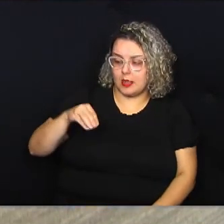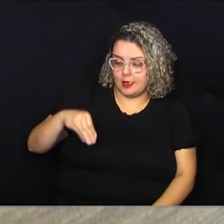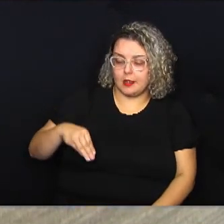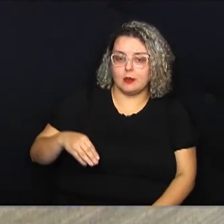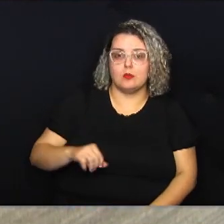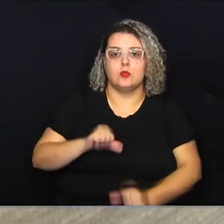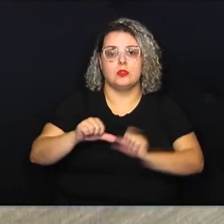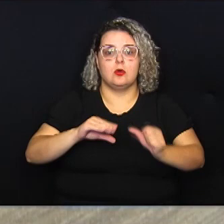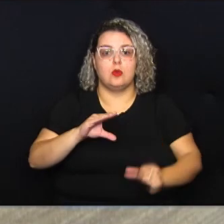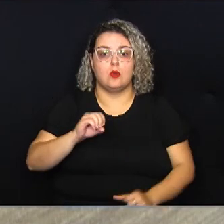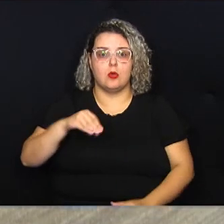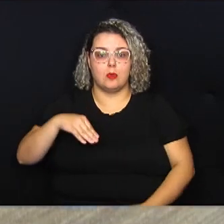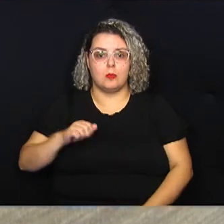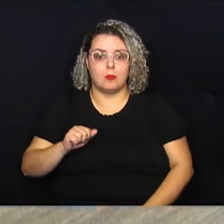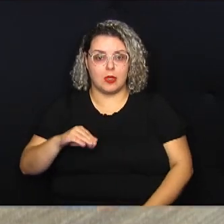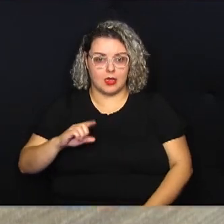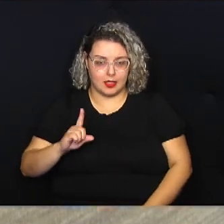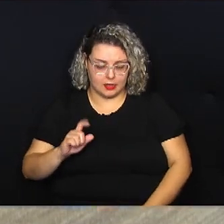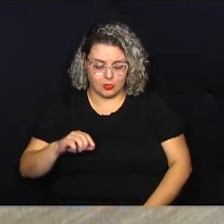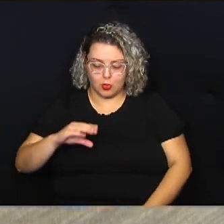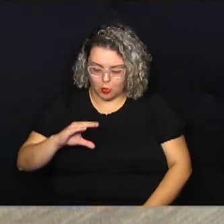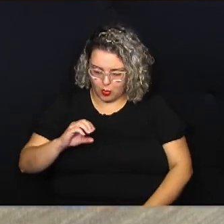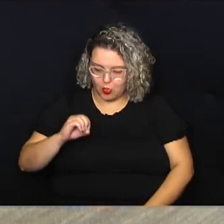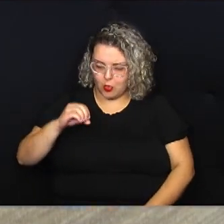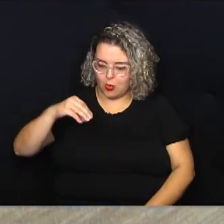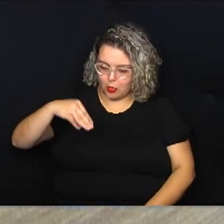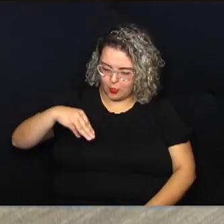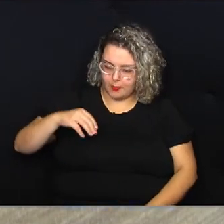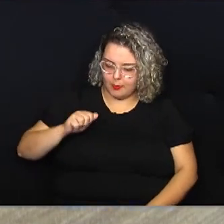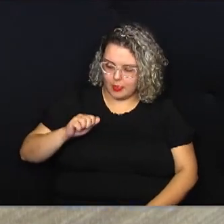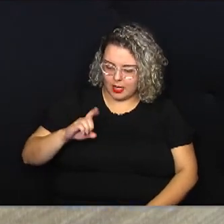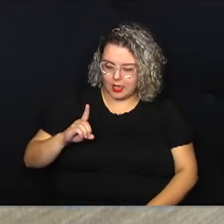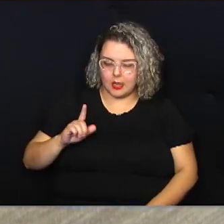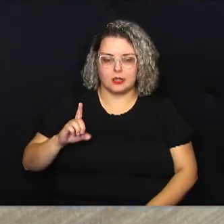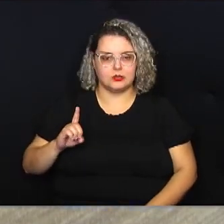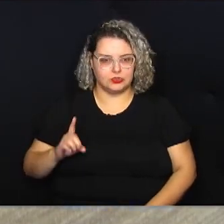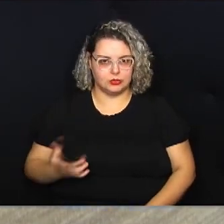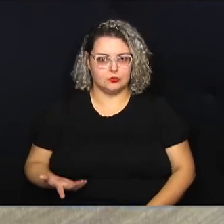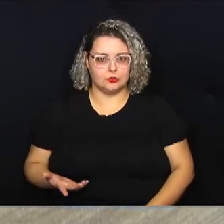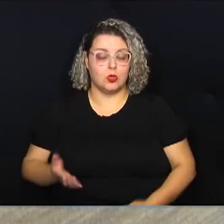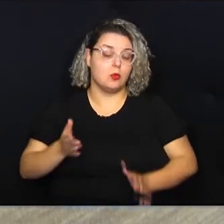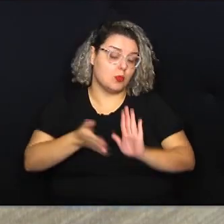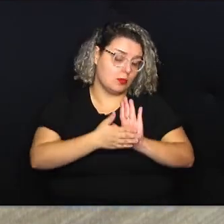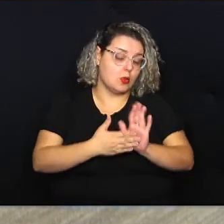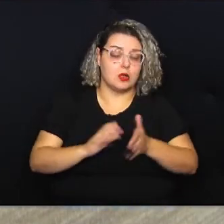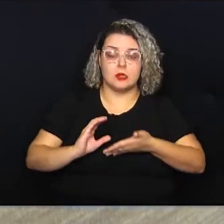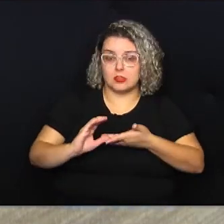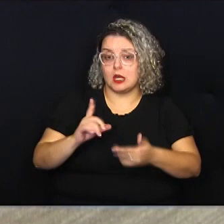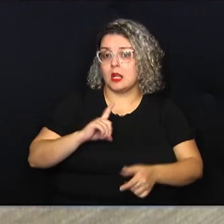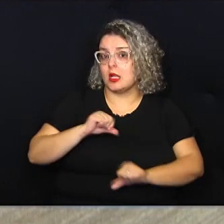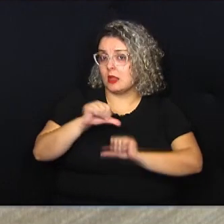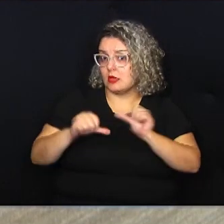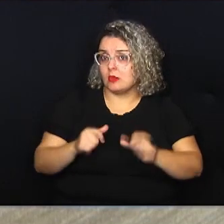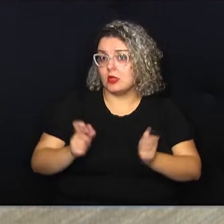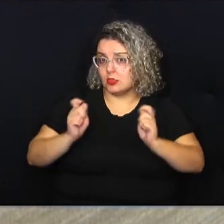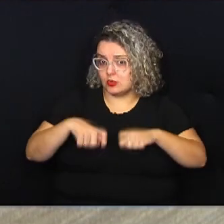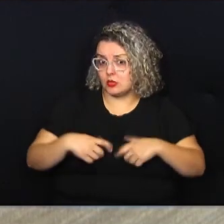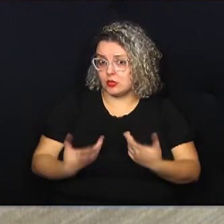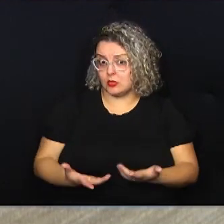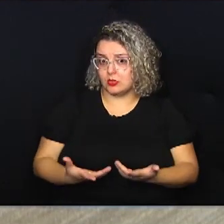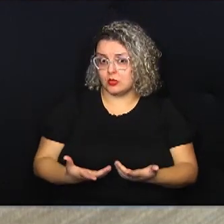Municipal de Política sobre Drogas. Também por proposta do Conselho houve alguma alteração de competência,